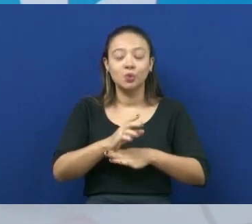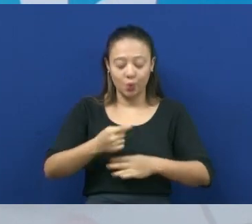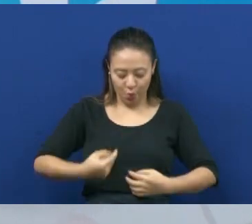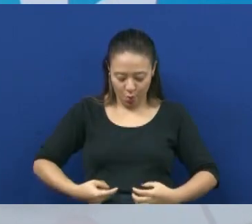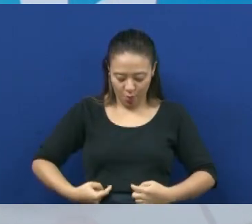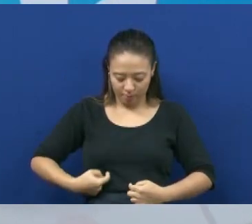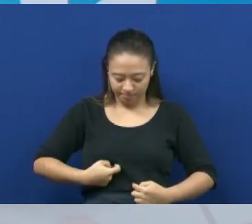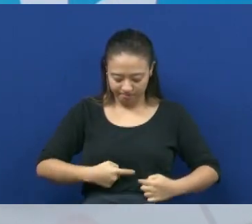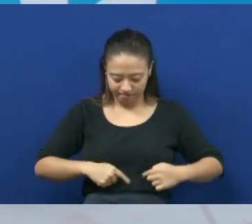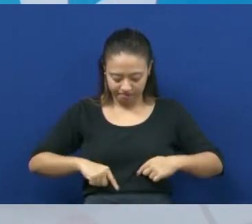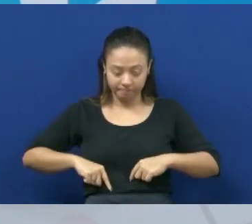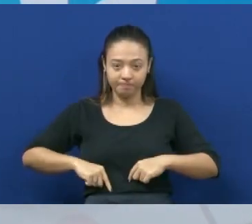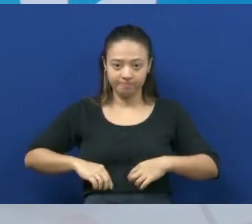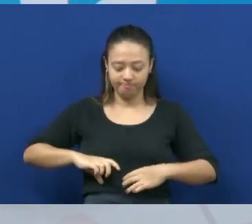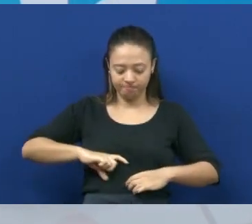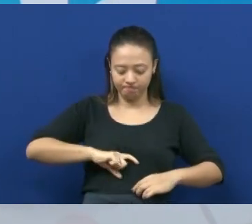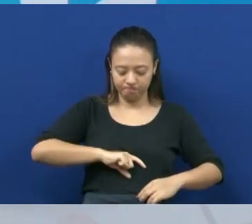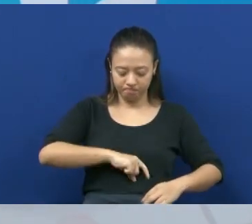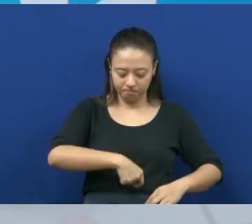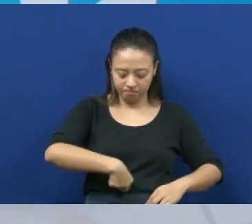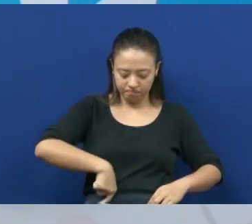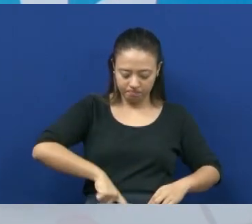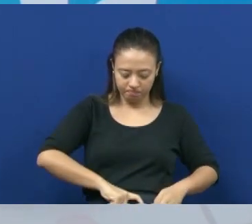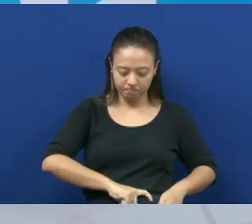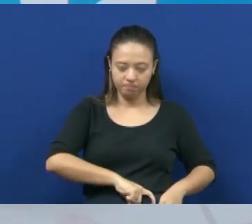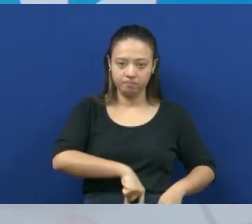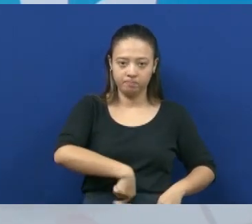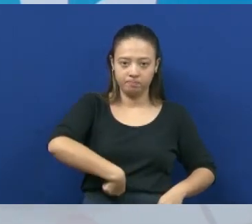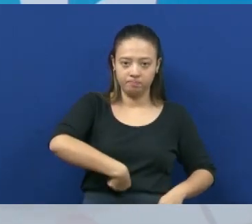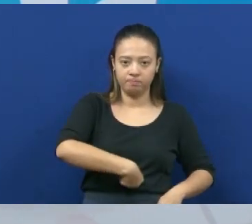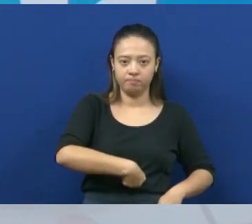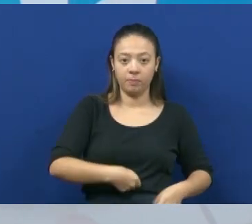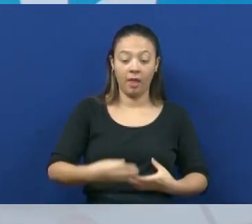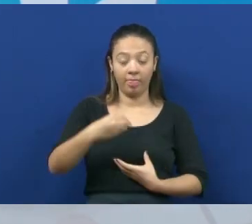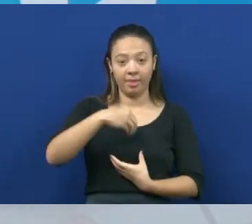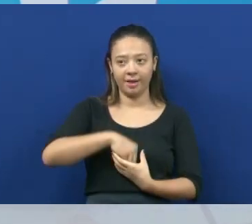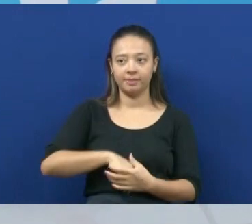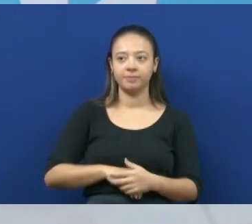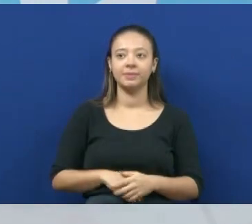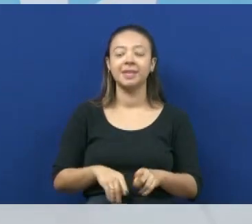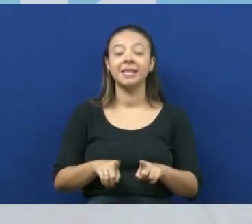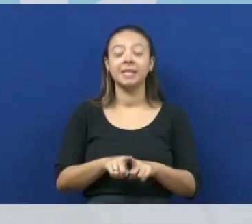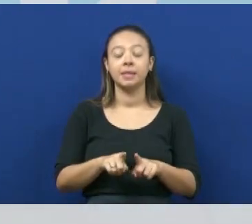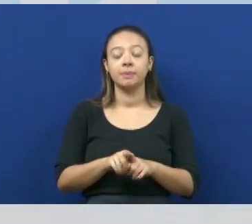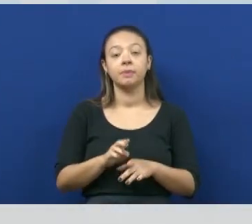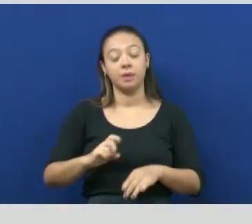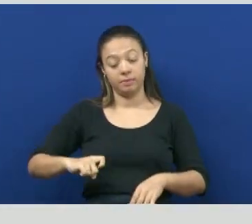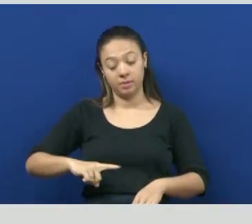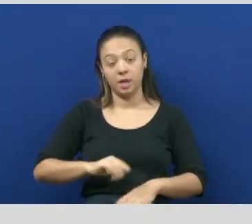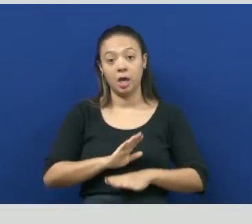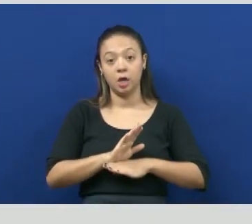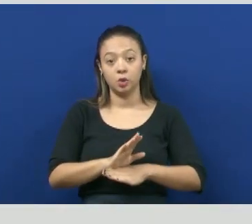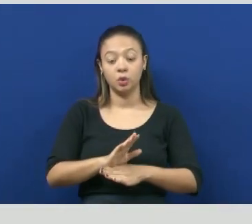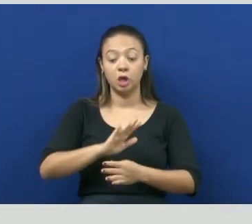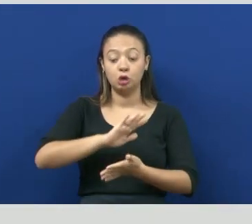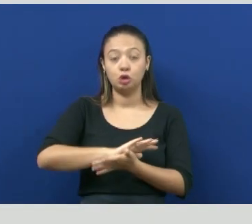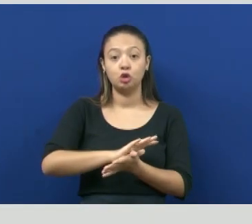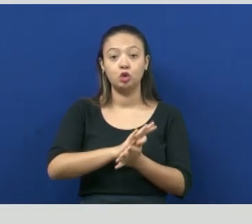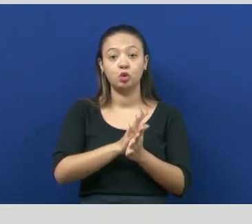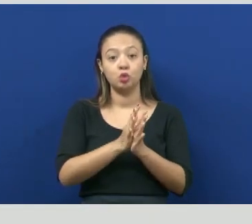Elas também fazem a decomposição de matéria orgânica. Elas são importantíssimas para levar